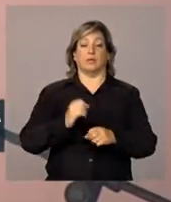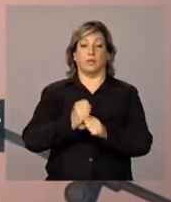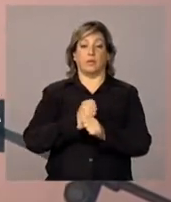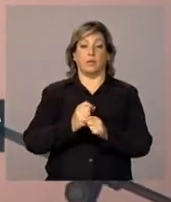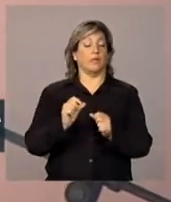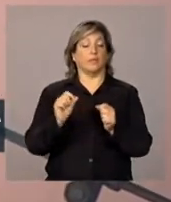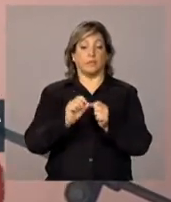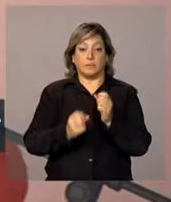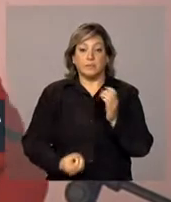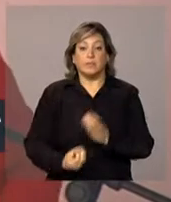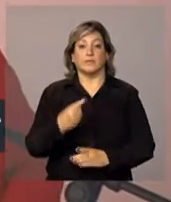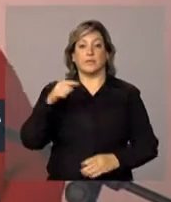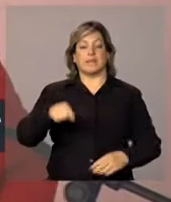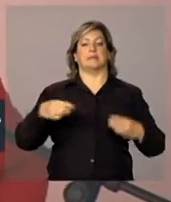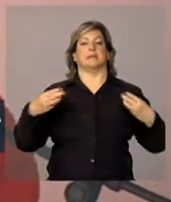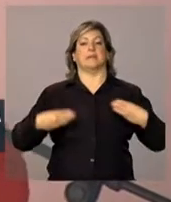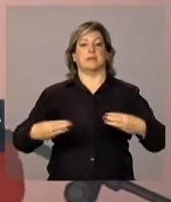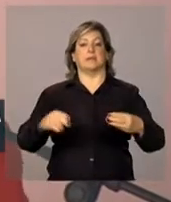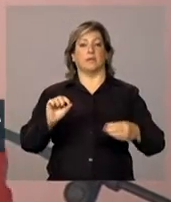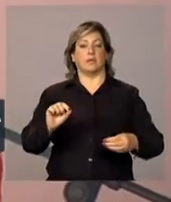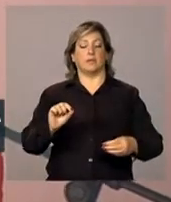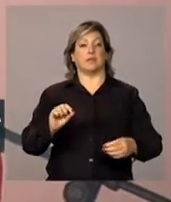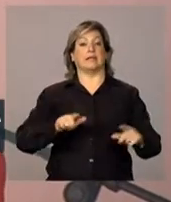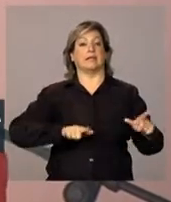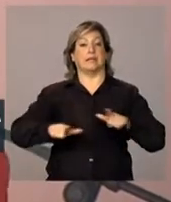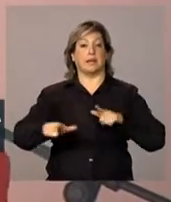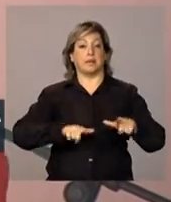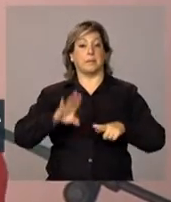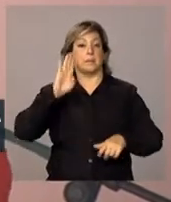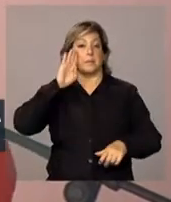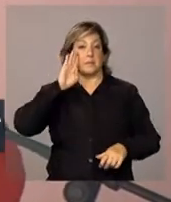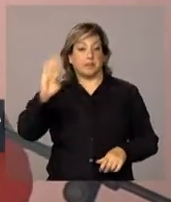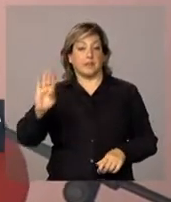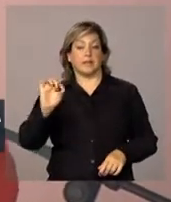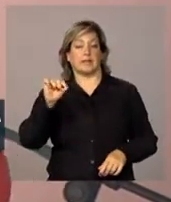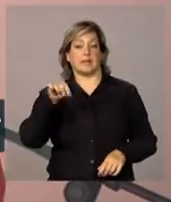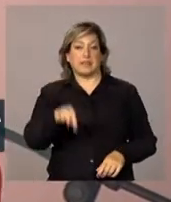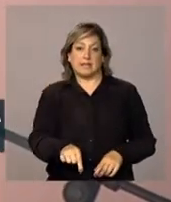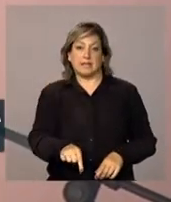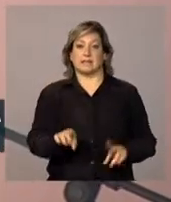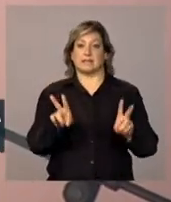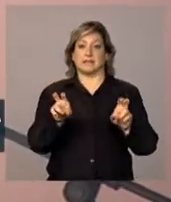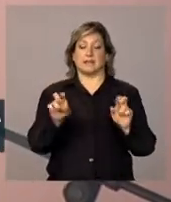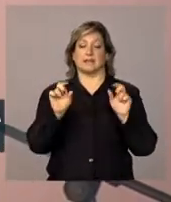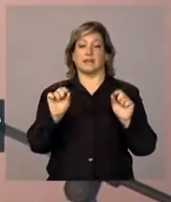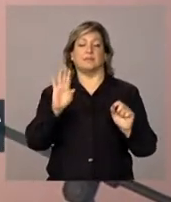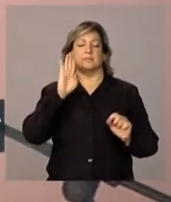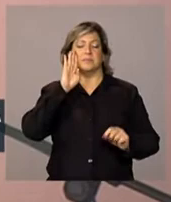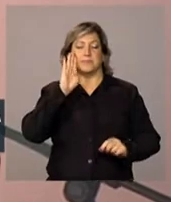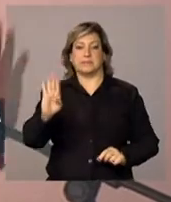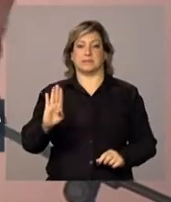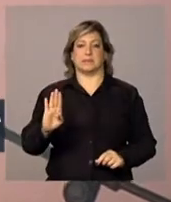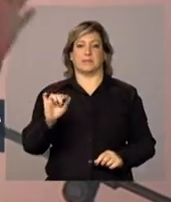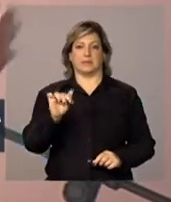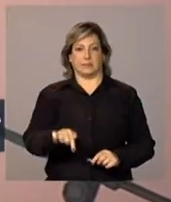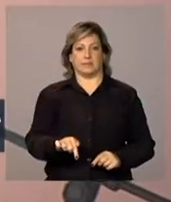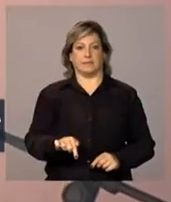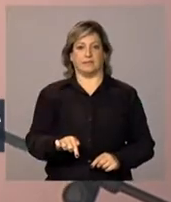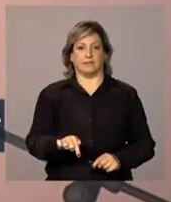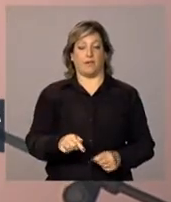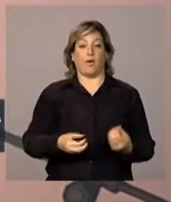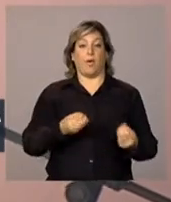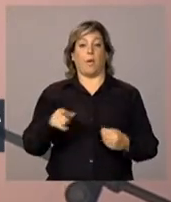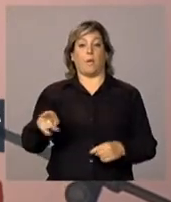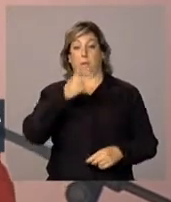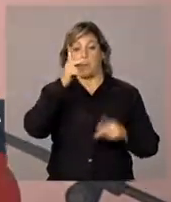ministério que se ocupa justamente dessa questão fundamental, que é como o